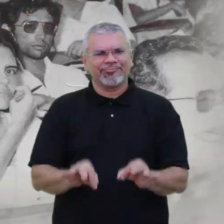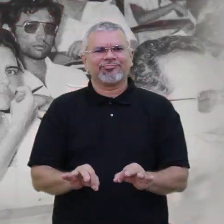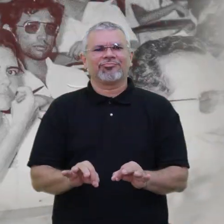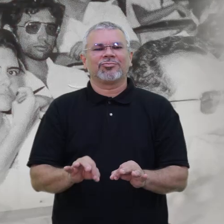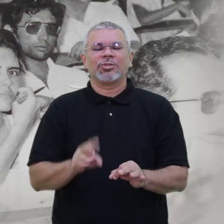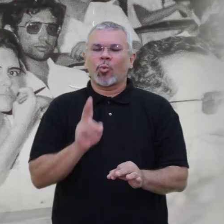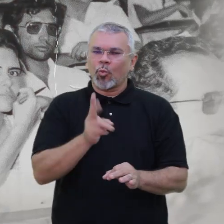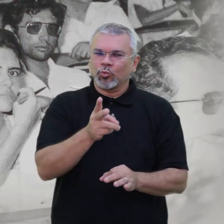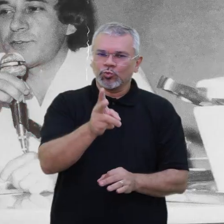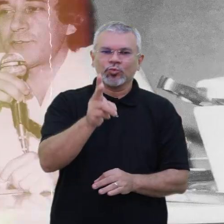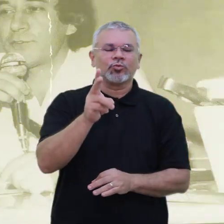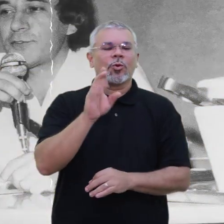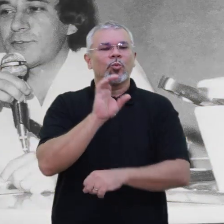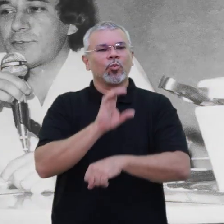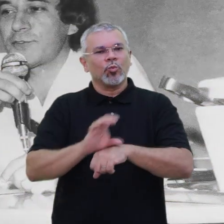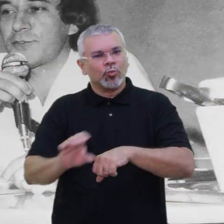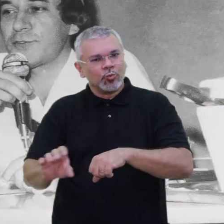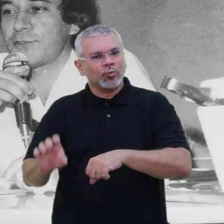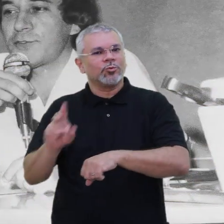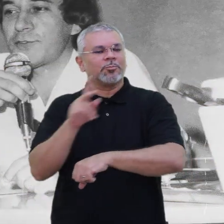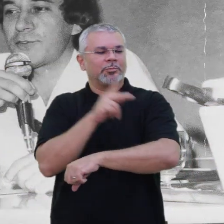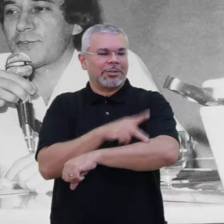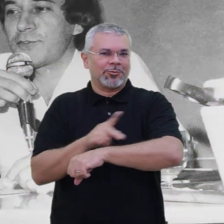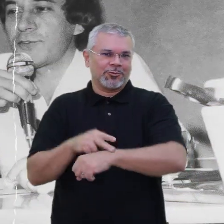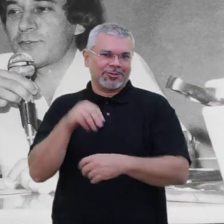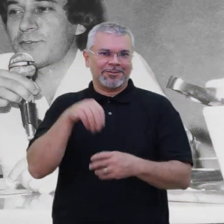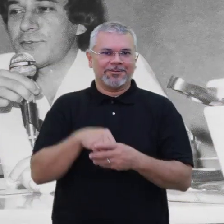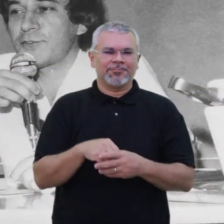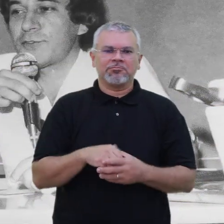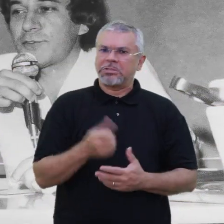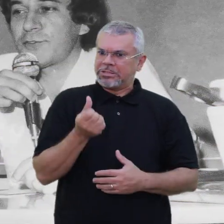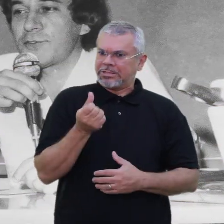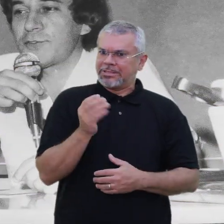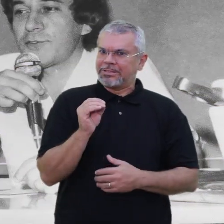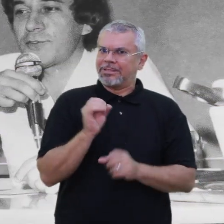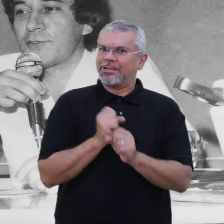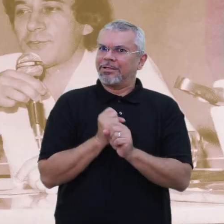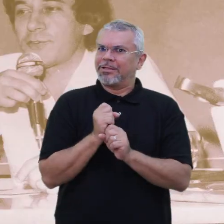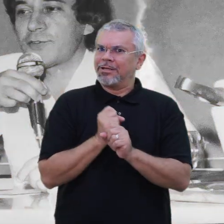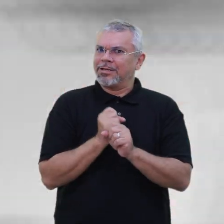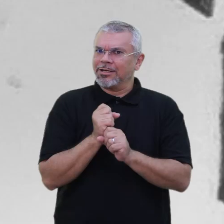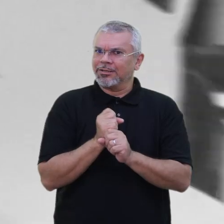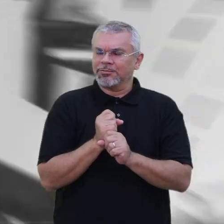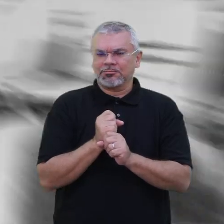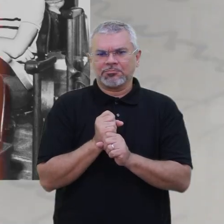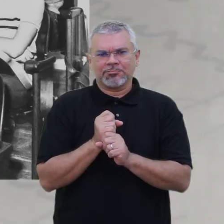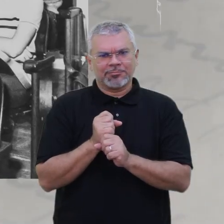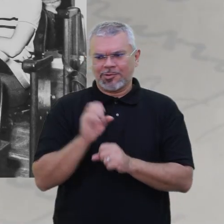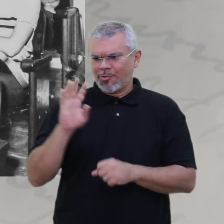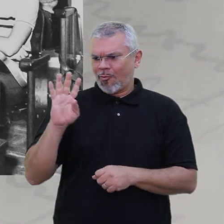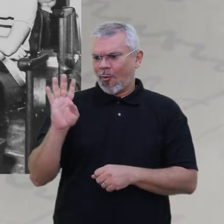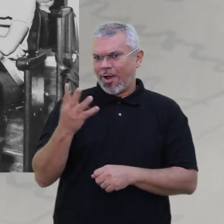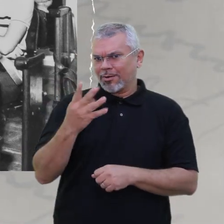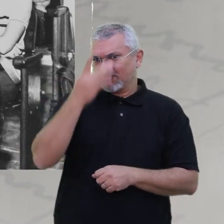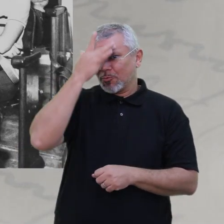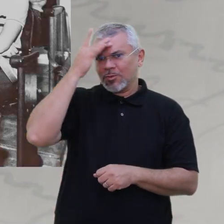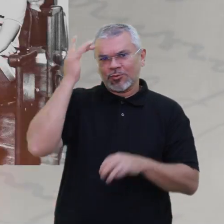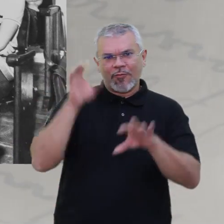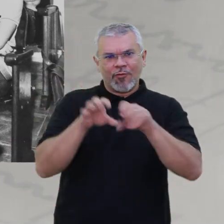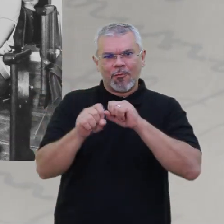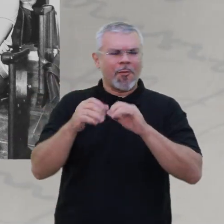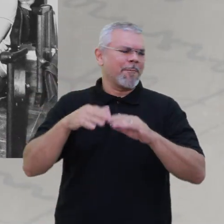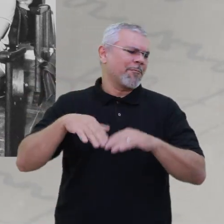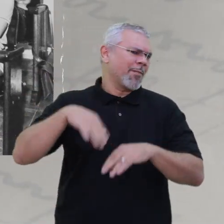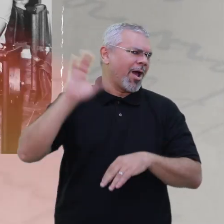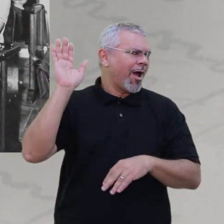definitivo, o curso de pedagogia da UFC. Em 60 anos de história, mais de 4 mil pedagogos foram